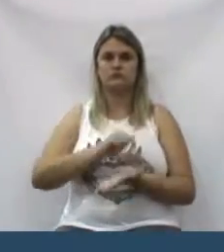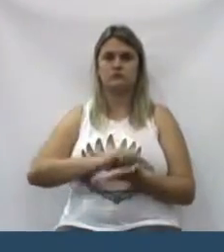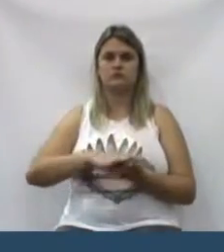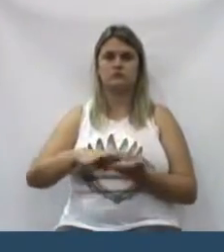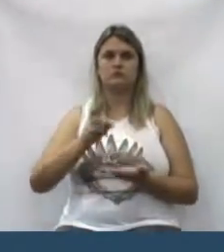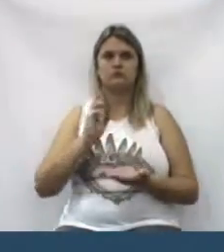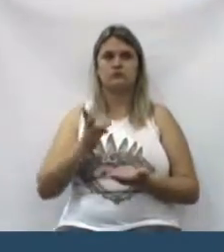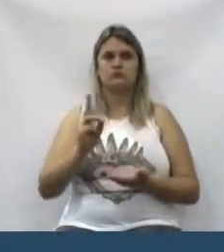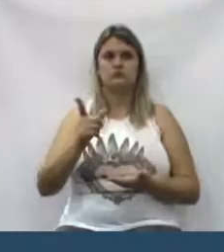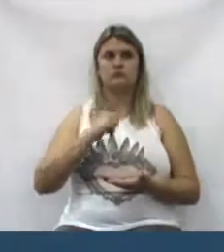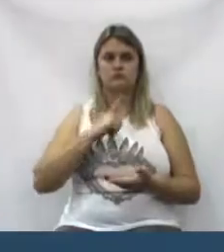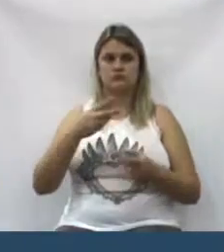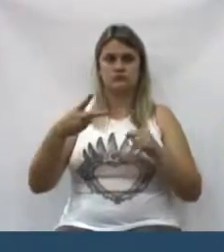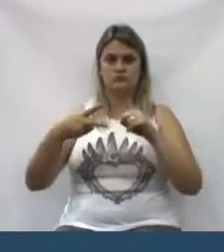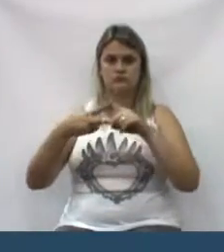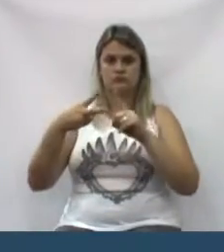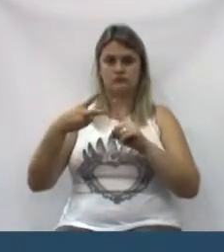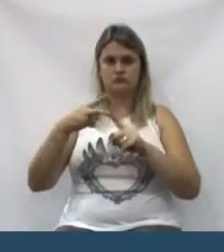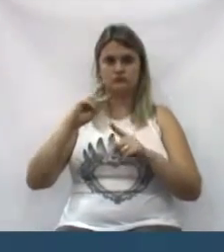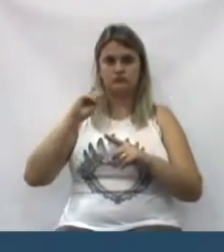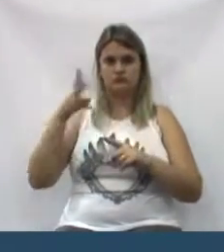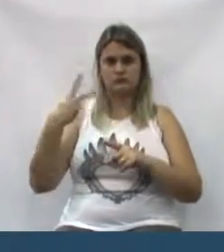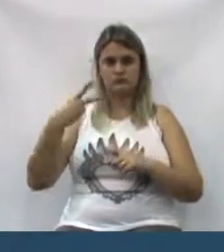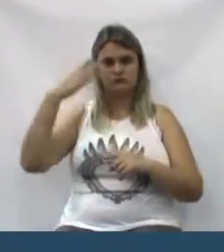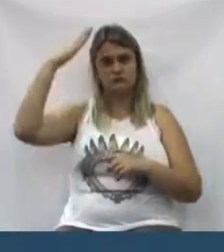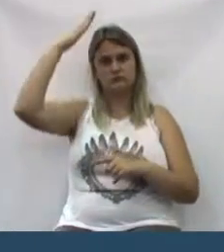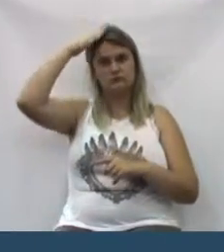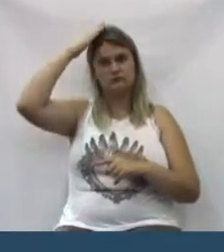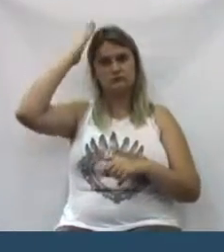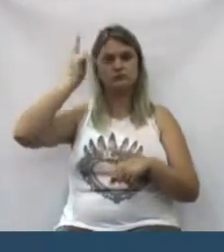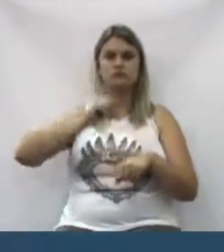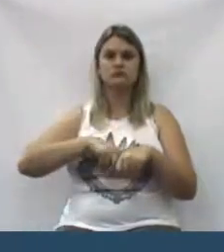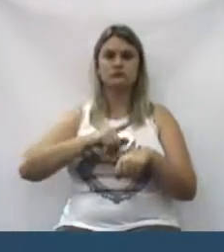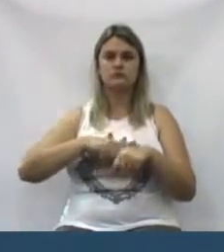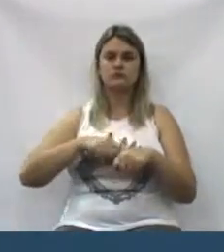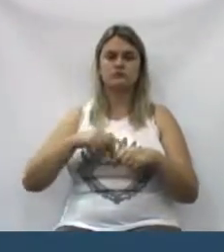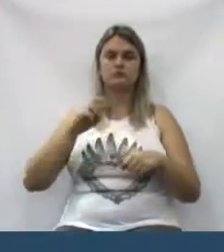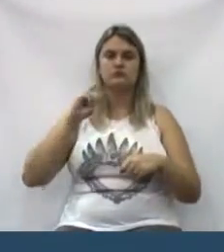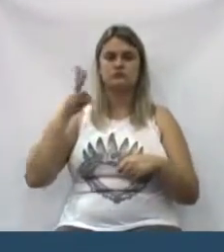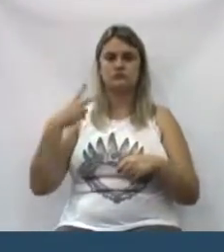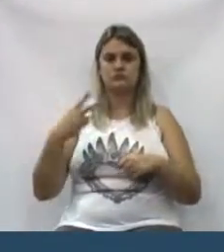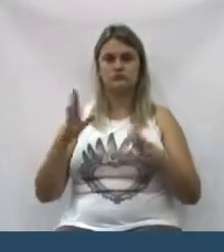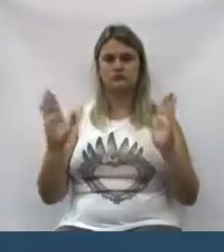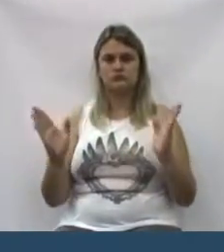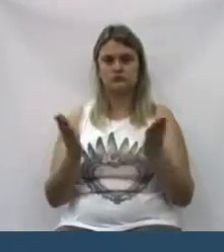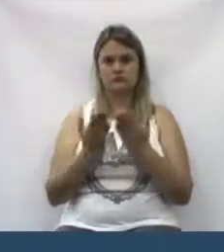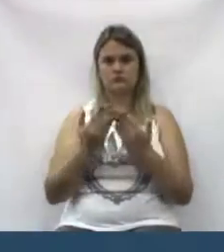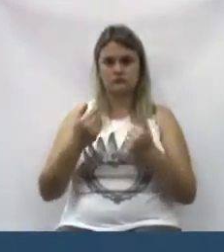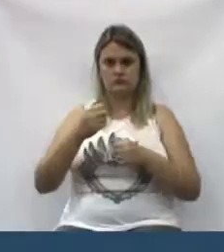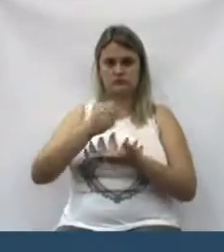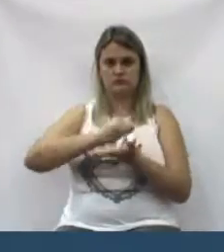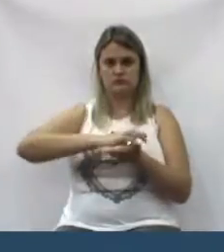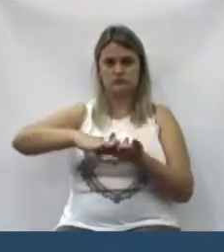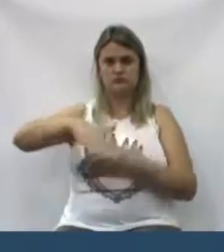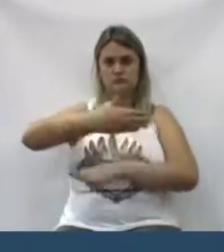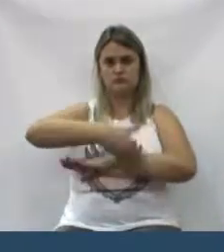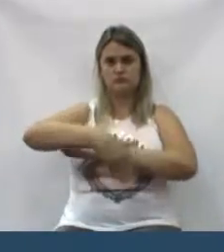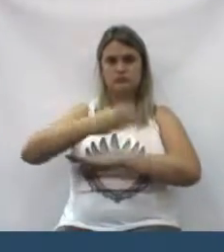sempre tivemos dois vereadores no Paraná e na época nós brigávamos, os vereadores fechamos a BR, nós tínhamos dois